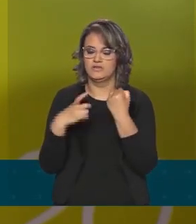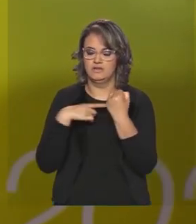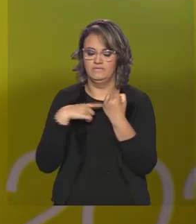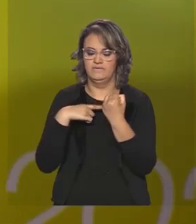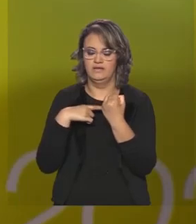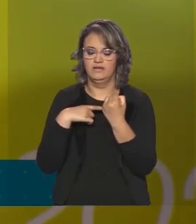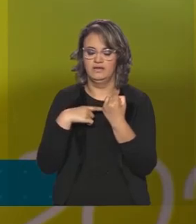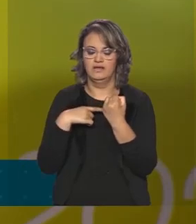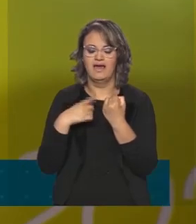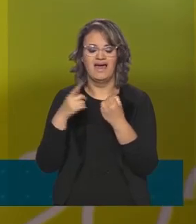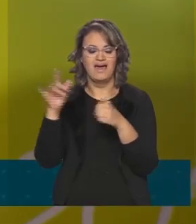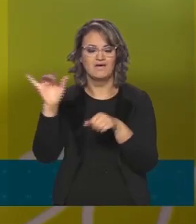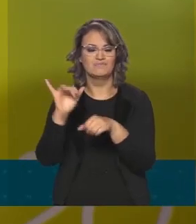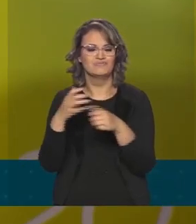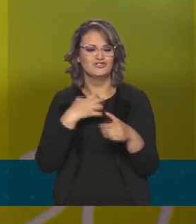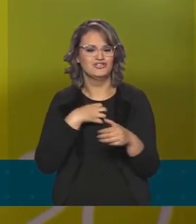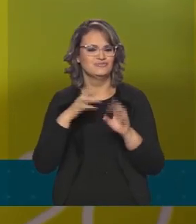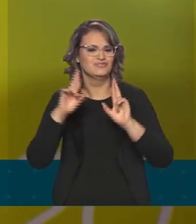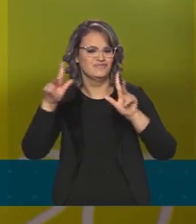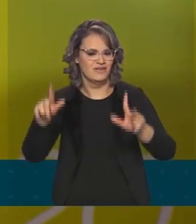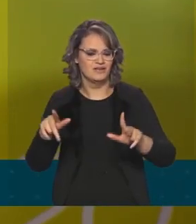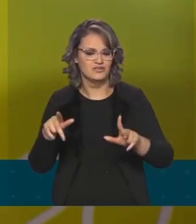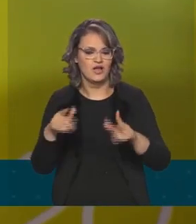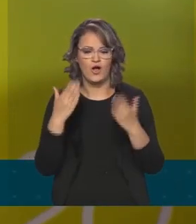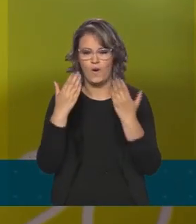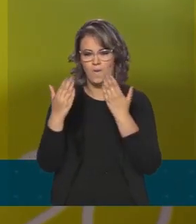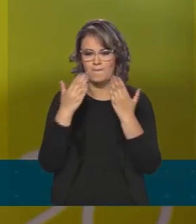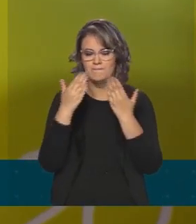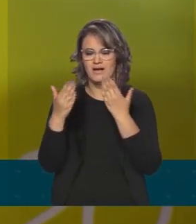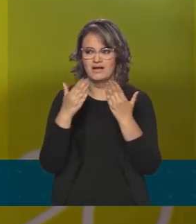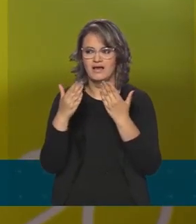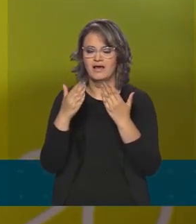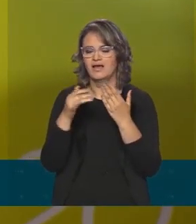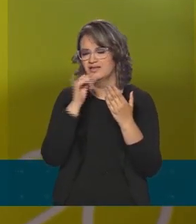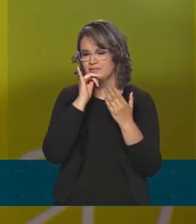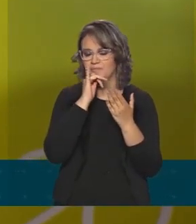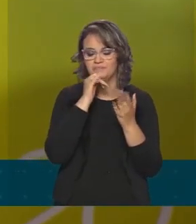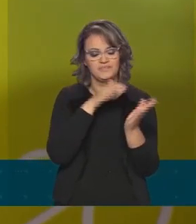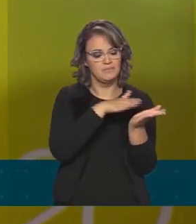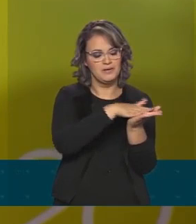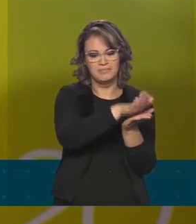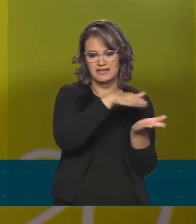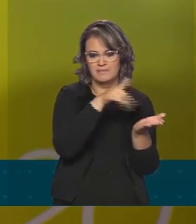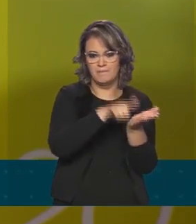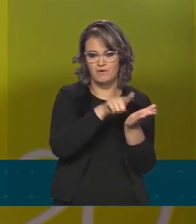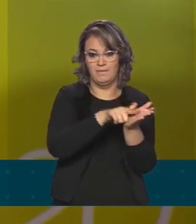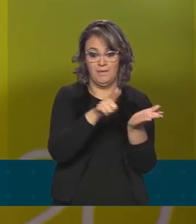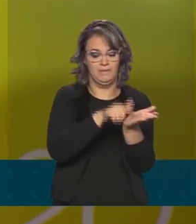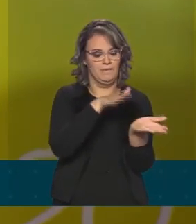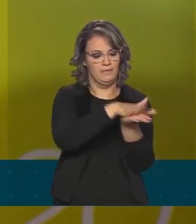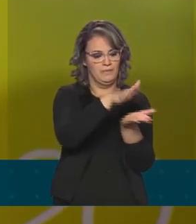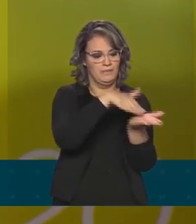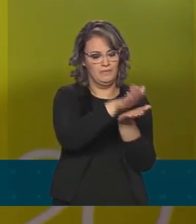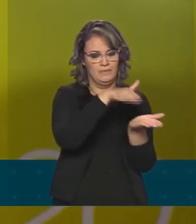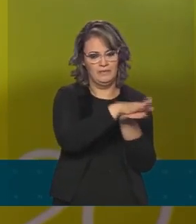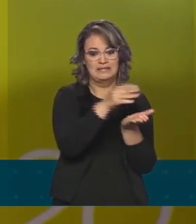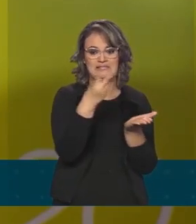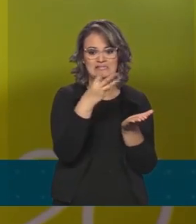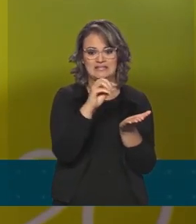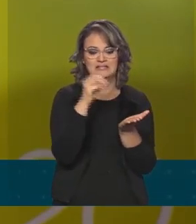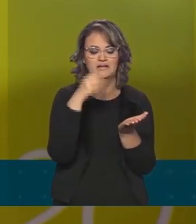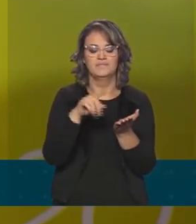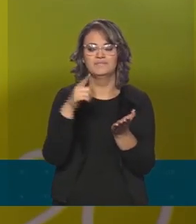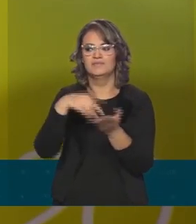muda a logística, ou seja, nós comparamos hoje, uma impressão demora 40 dias de prova, mais 30 dias de distribuição,